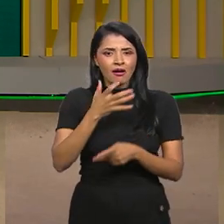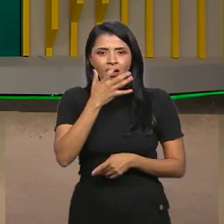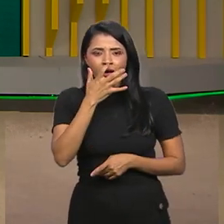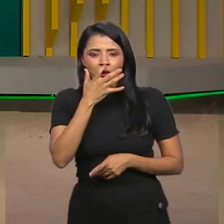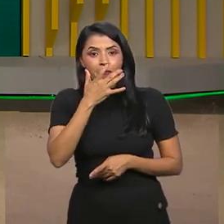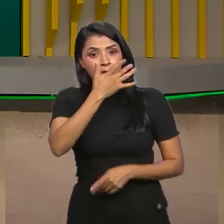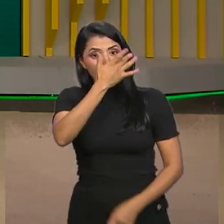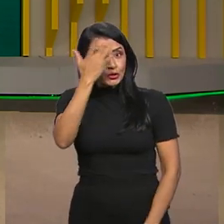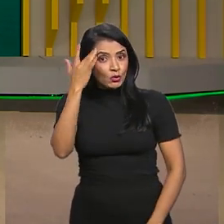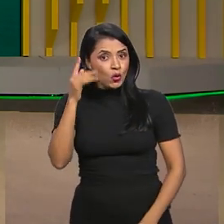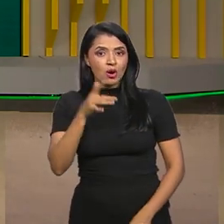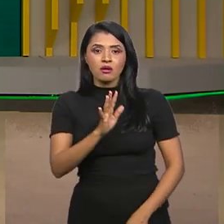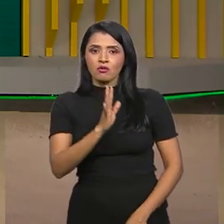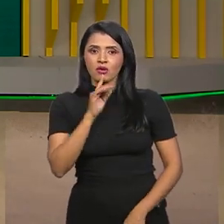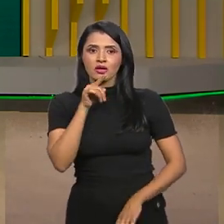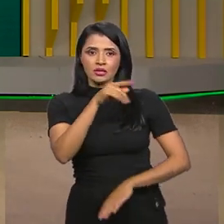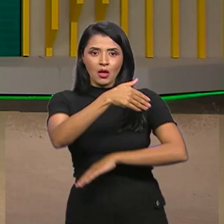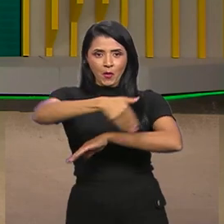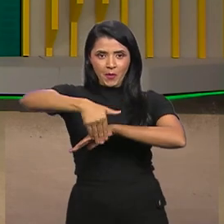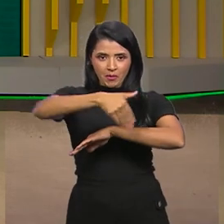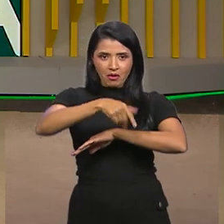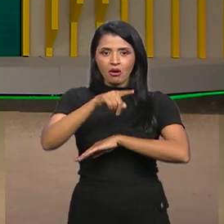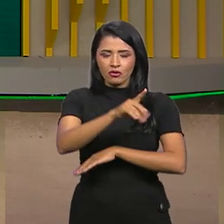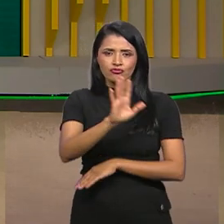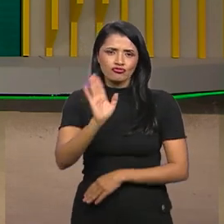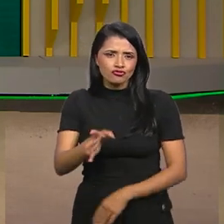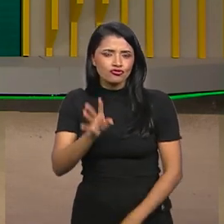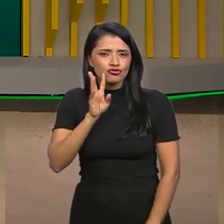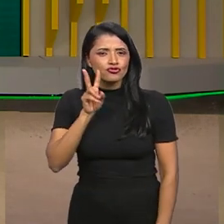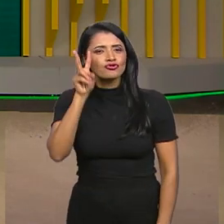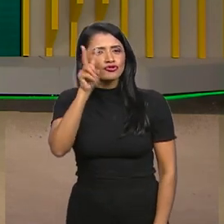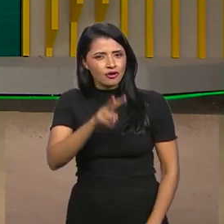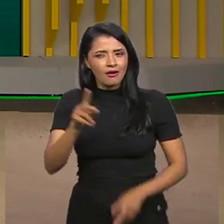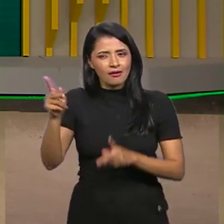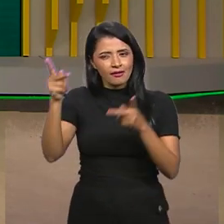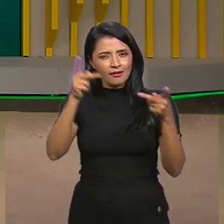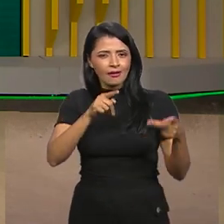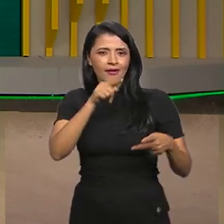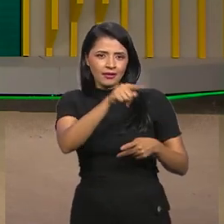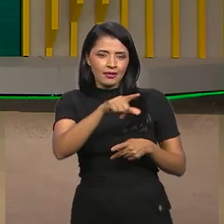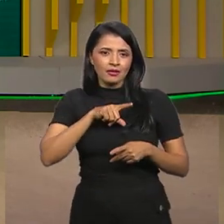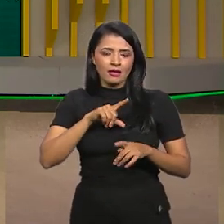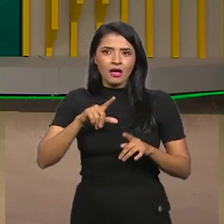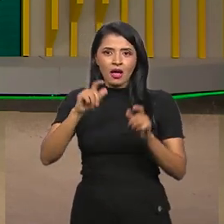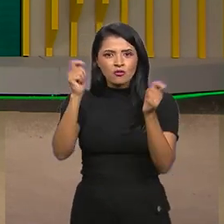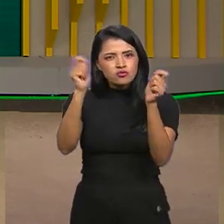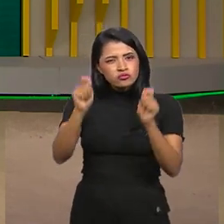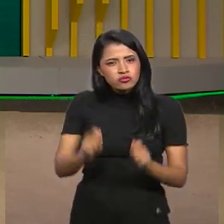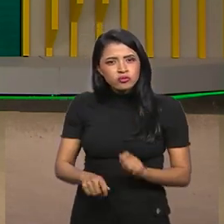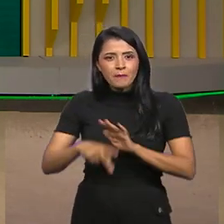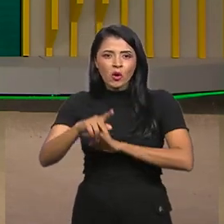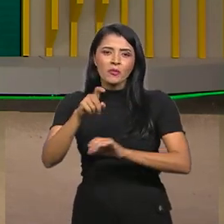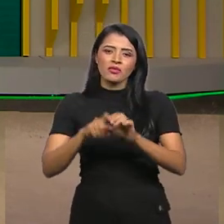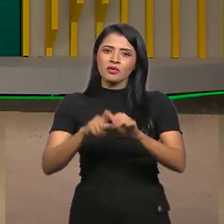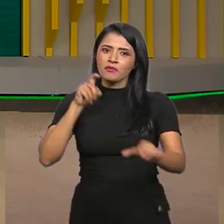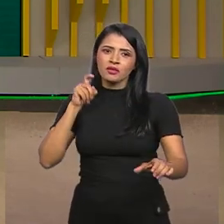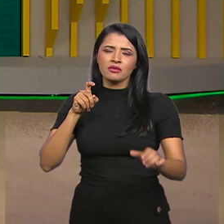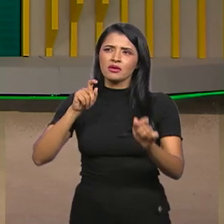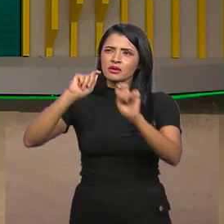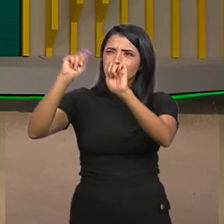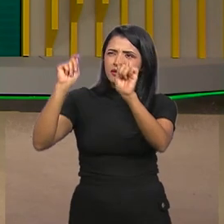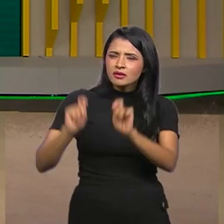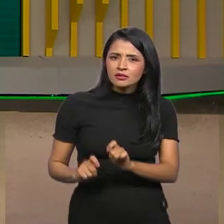conhece o bairro do Ipiranga, lá em São Paulo, com certeza já deve ter visto, visitado o Monumento da Independência. É uma imensa